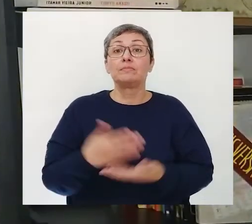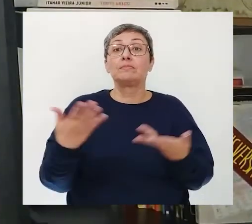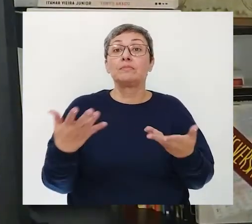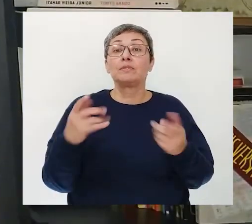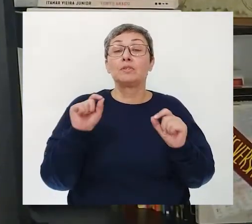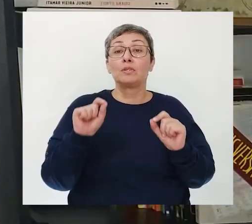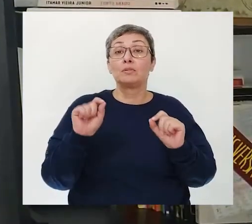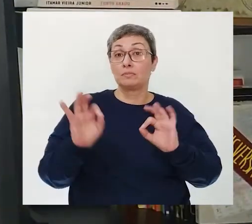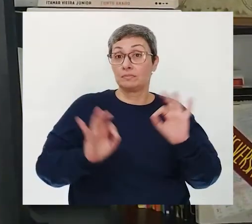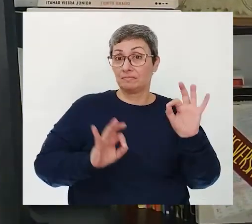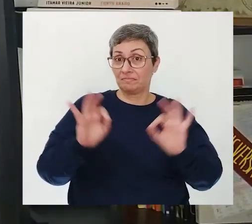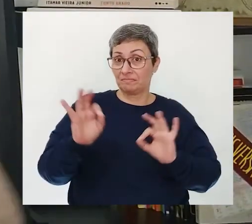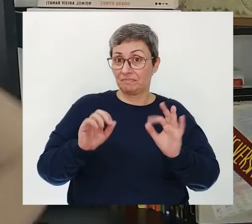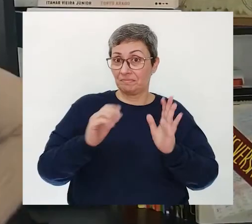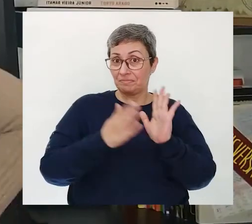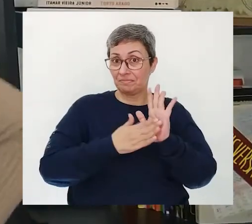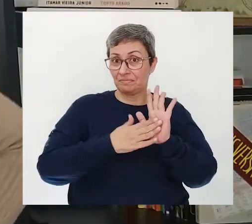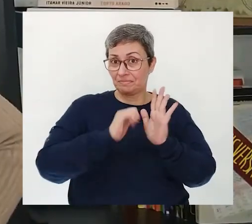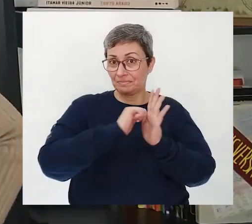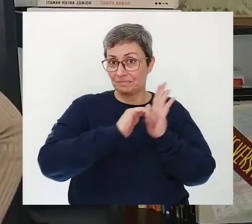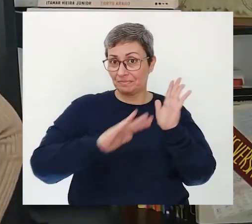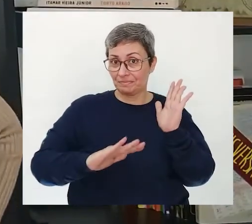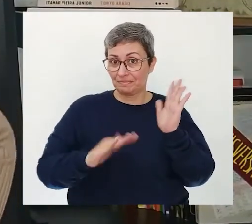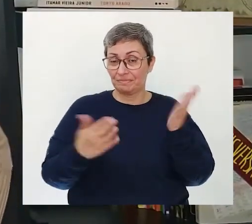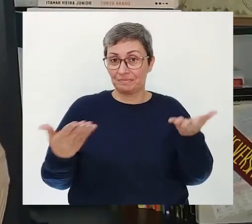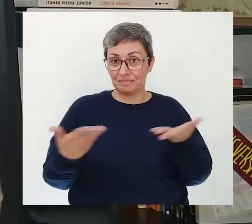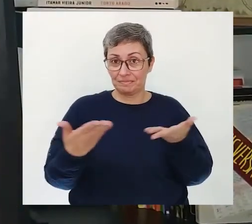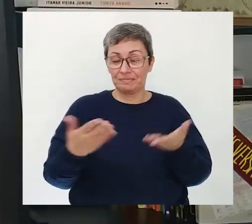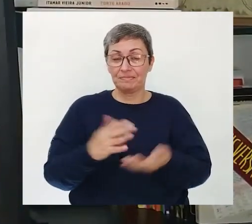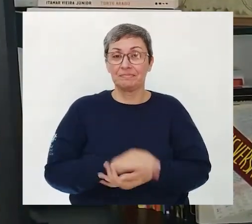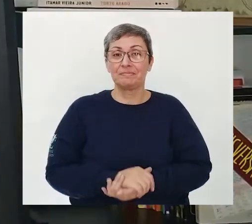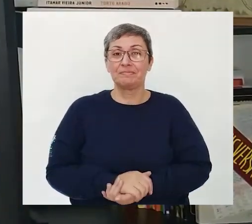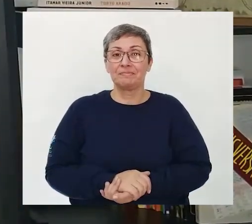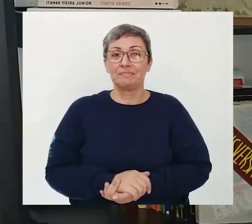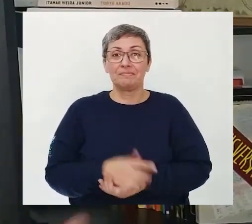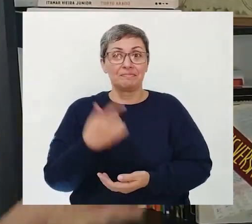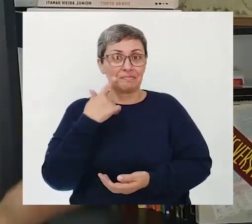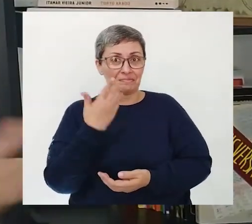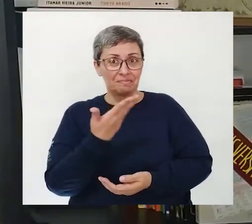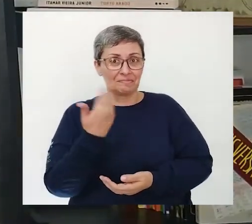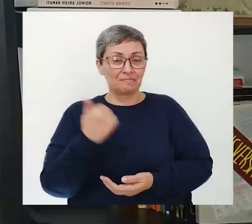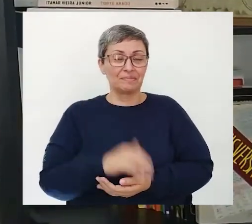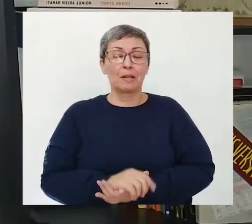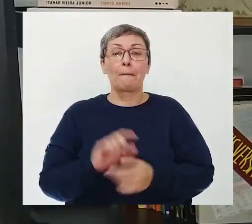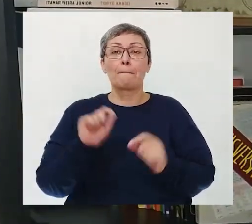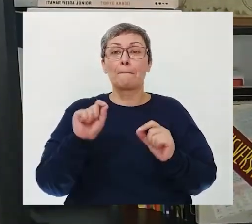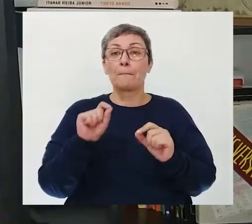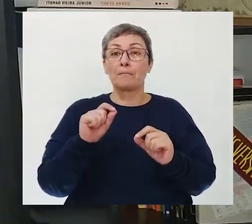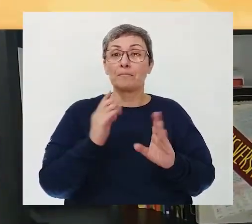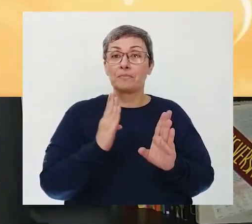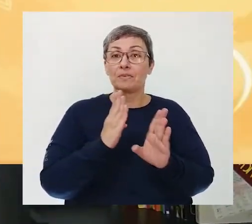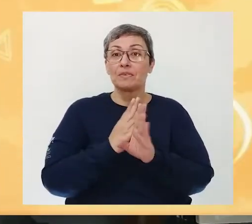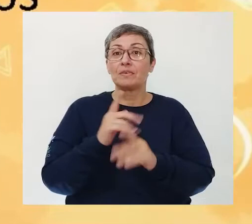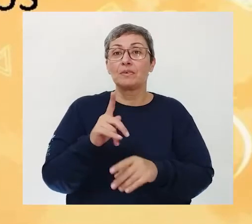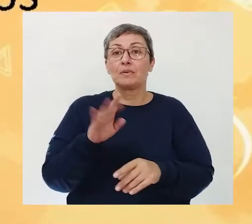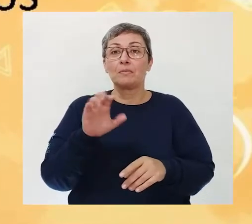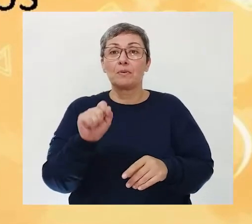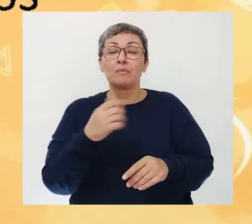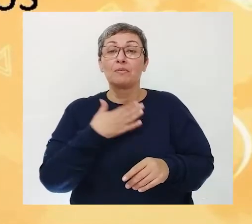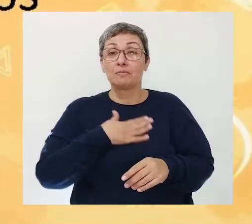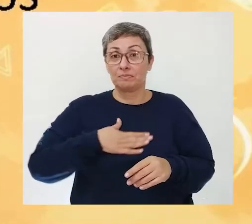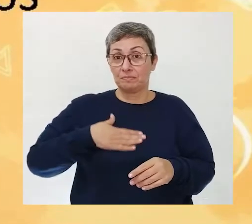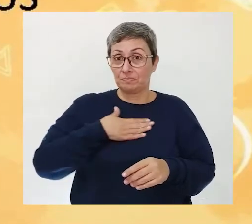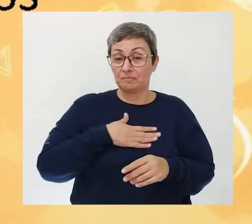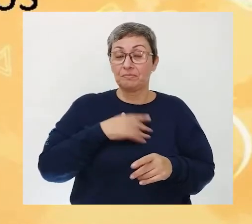E aí Preparados Para a nossa Proposta De atividade de hoje? Então Vamos lá Encontre um poema Que você